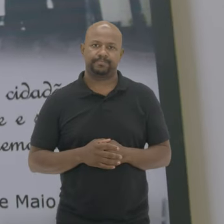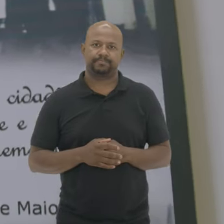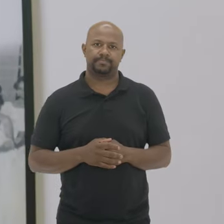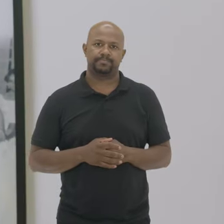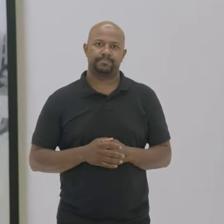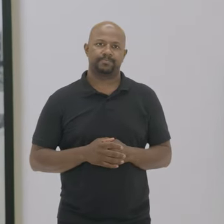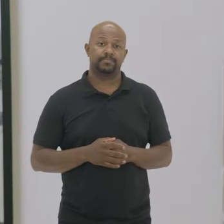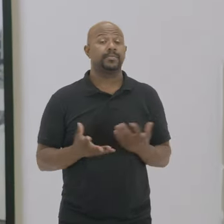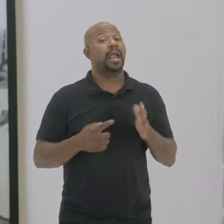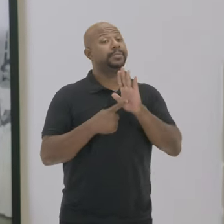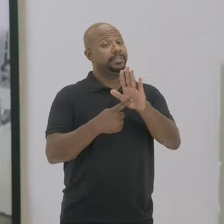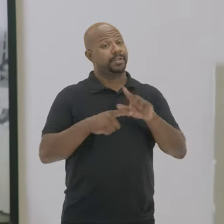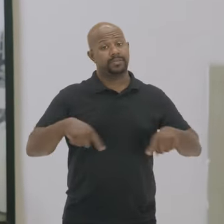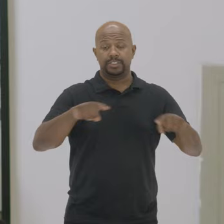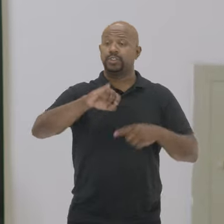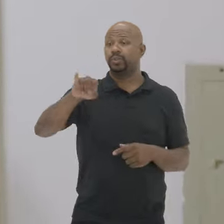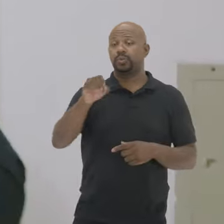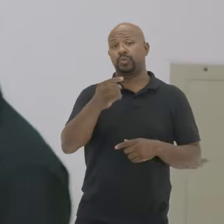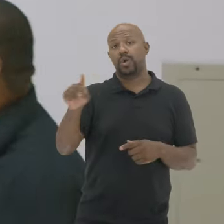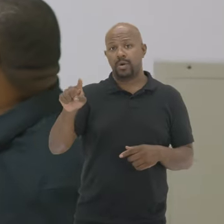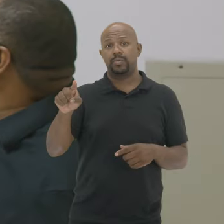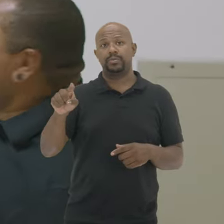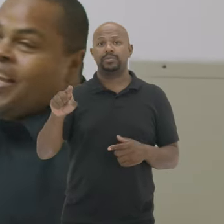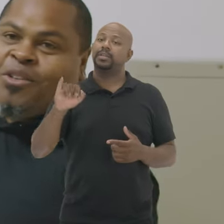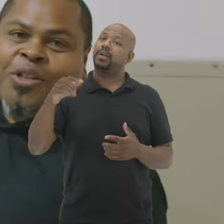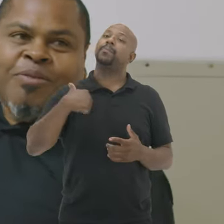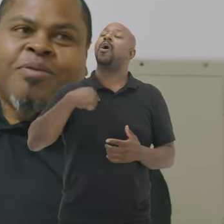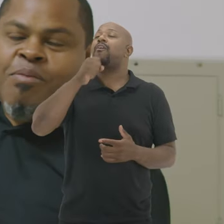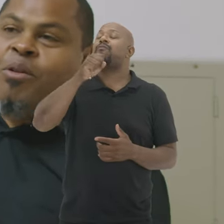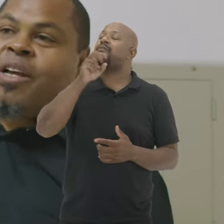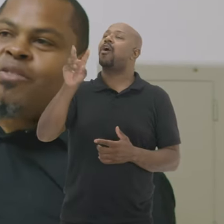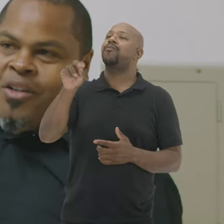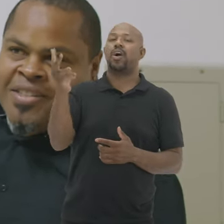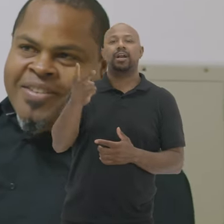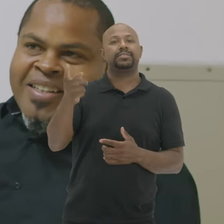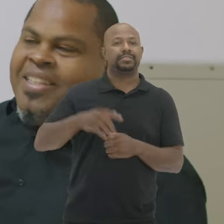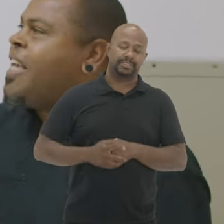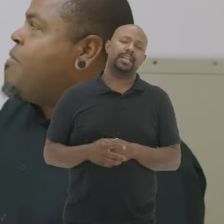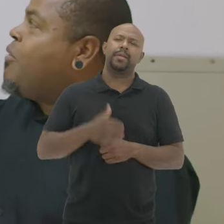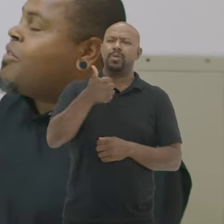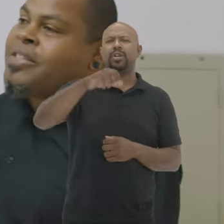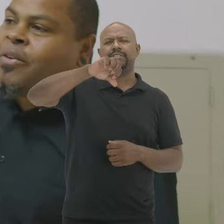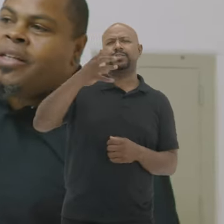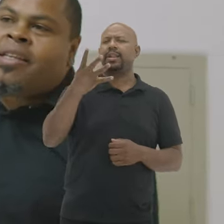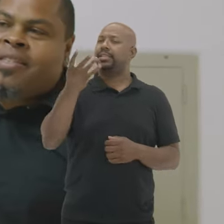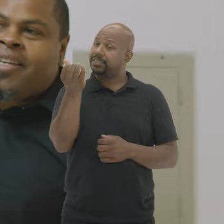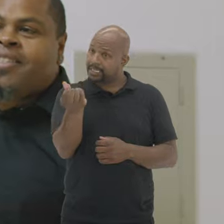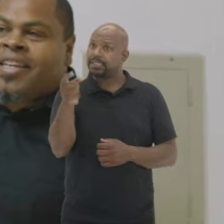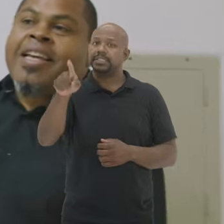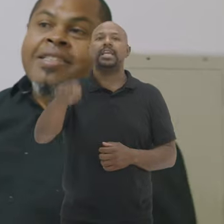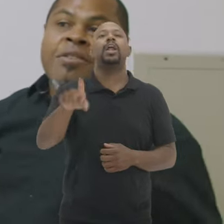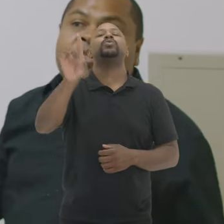negras Com trajes sociais Apresento a vocês João e Heitor Meus avós João mostra na foto Em 1946